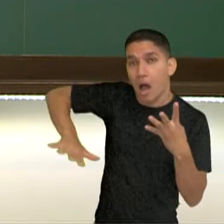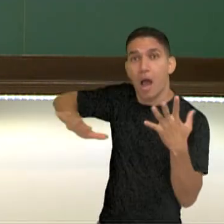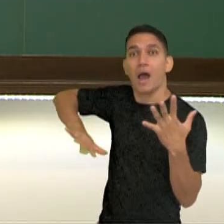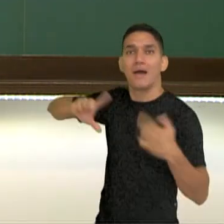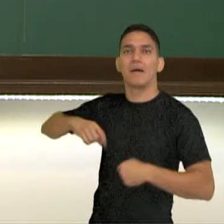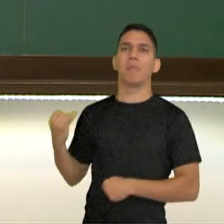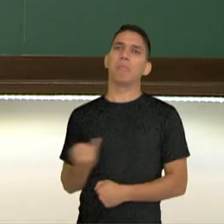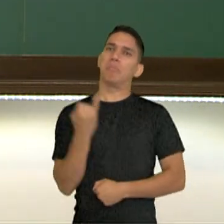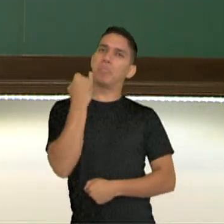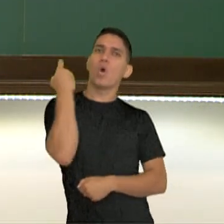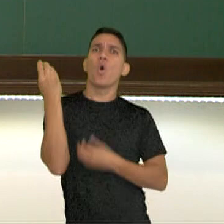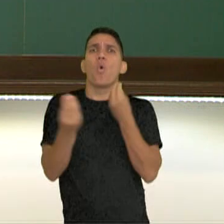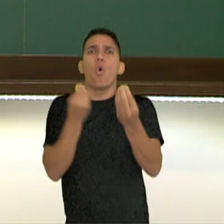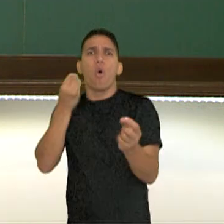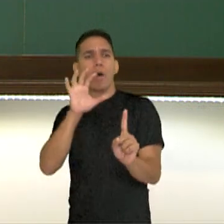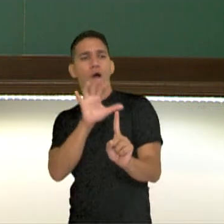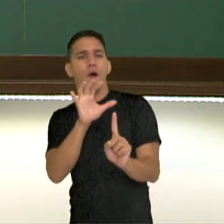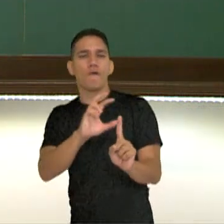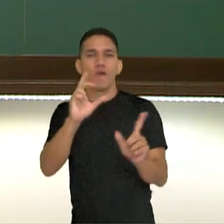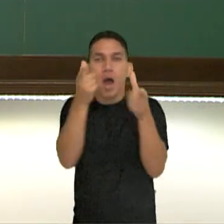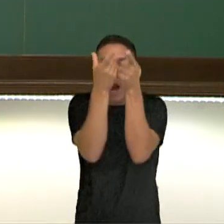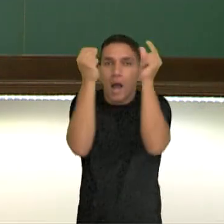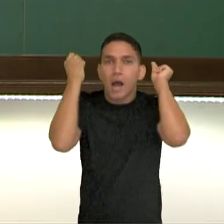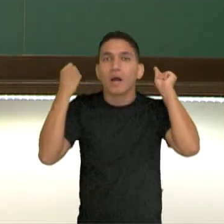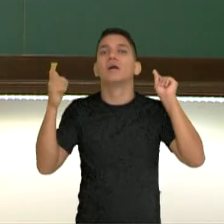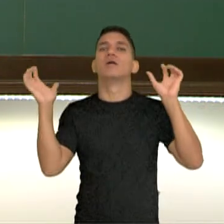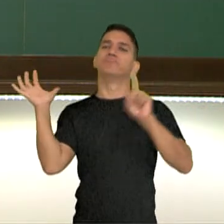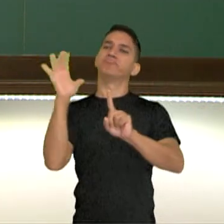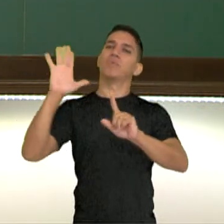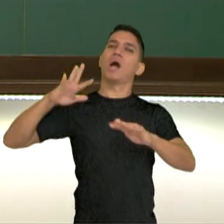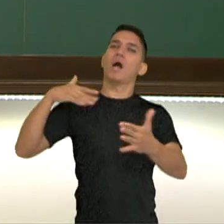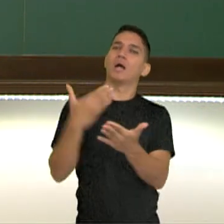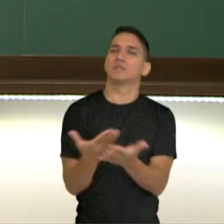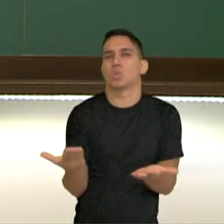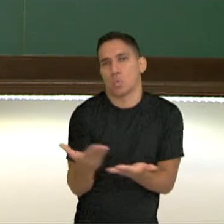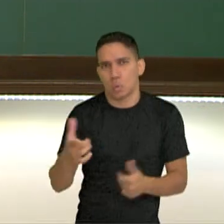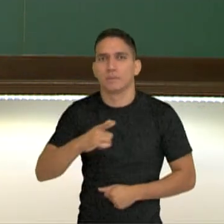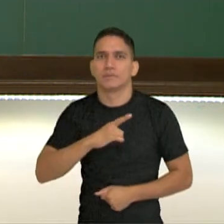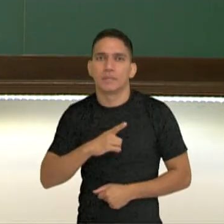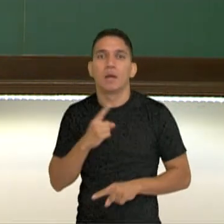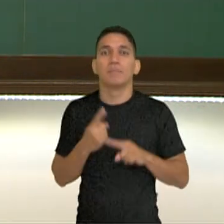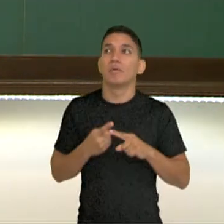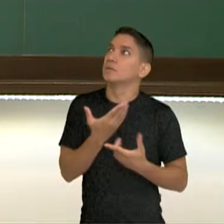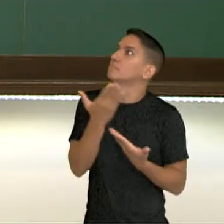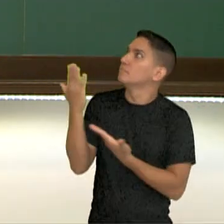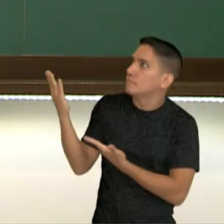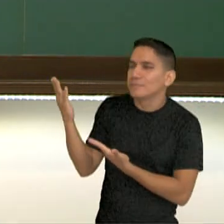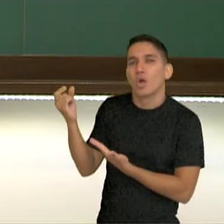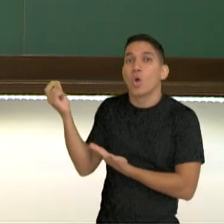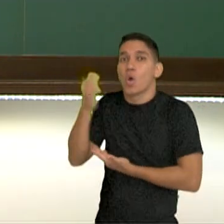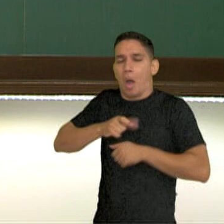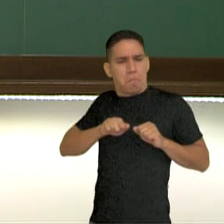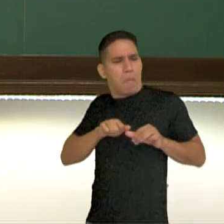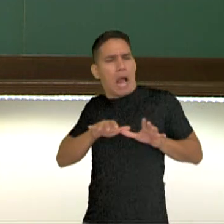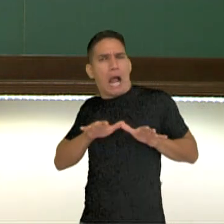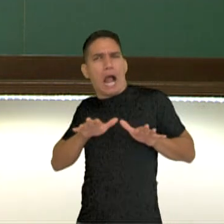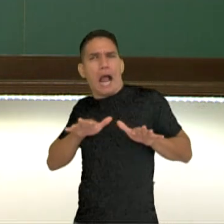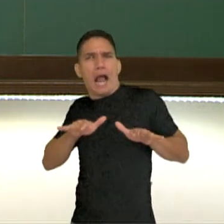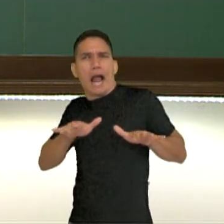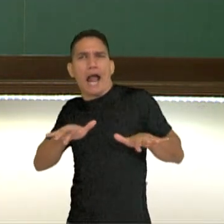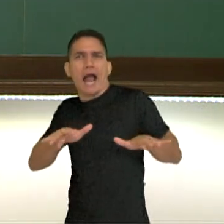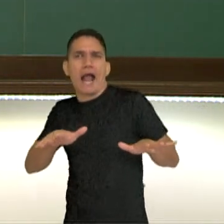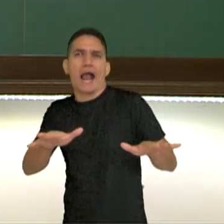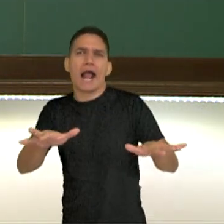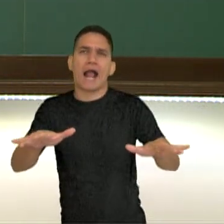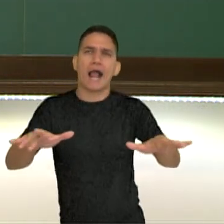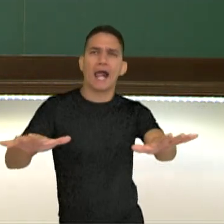influência que os gregos têm na civilização ocidental até hoje, já que com isso aqui eles conseguiram se espalhar. se